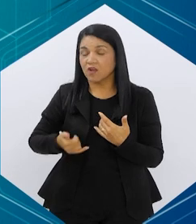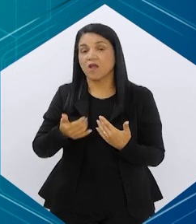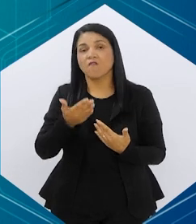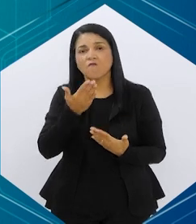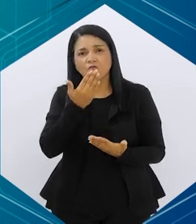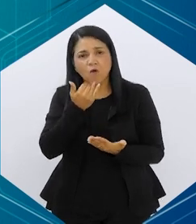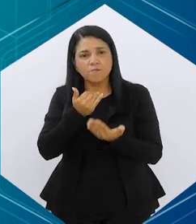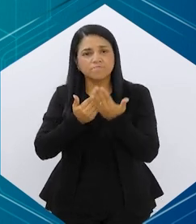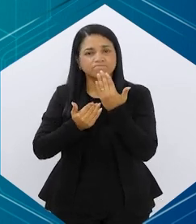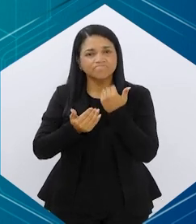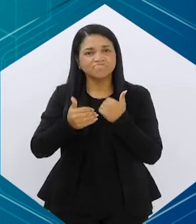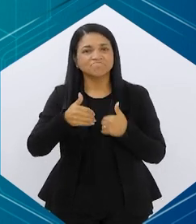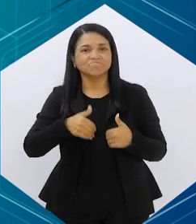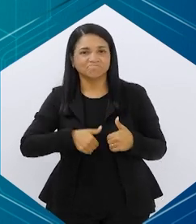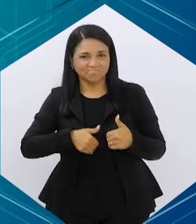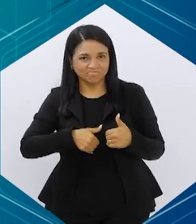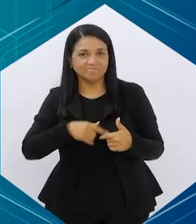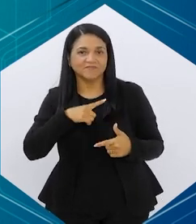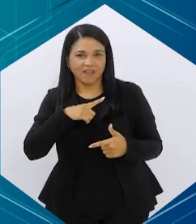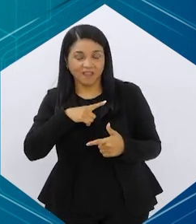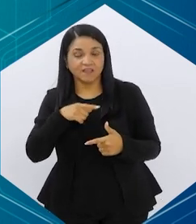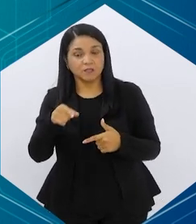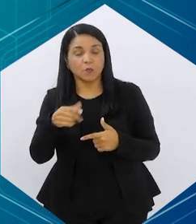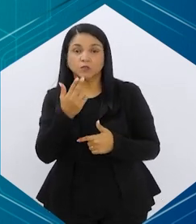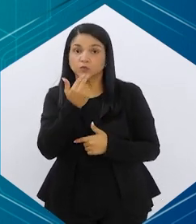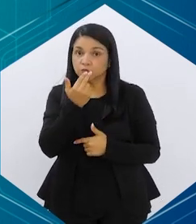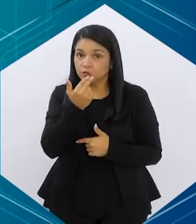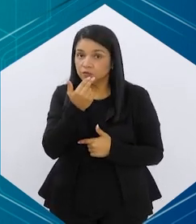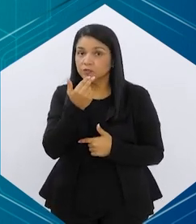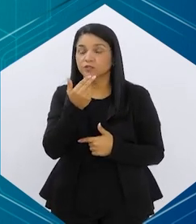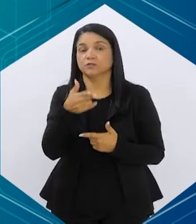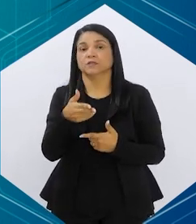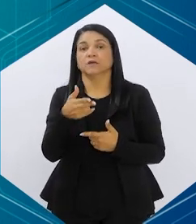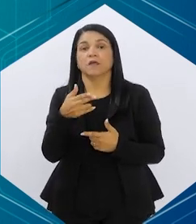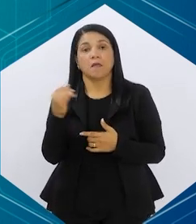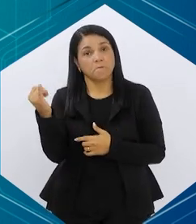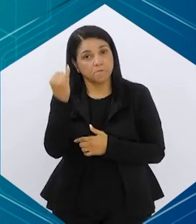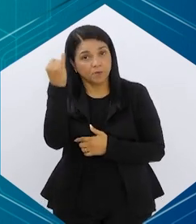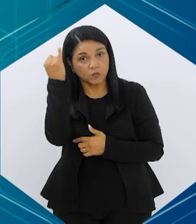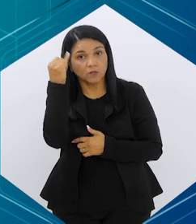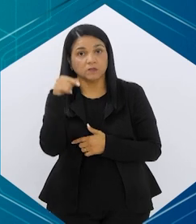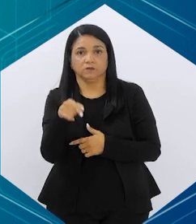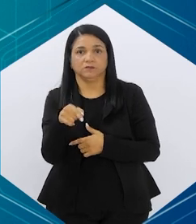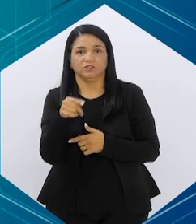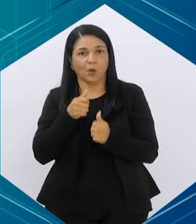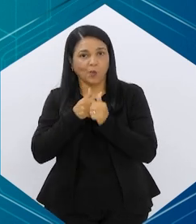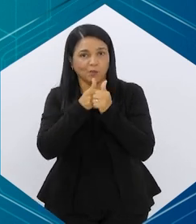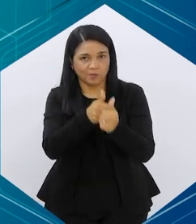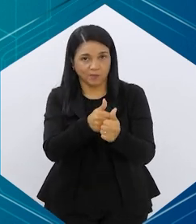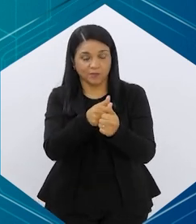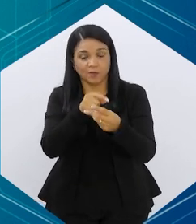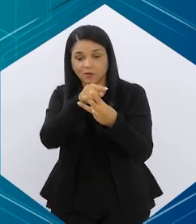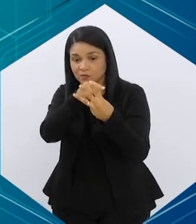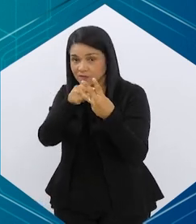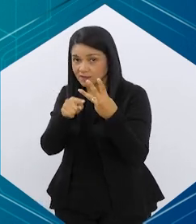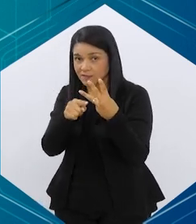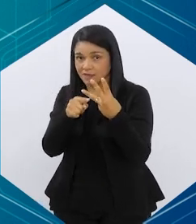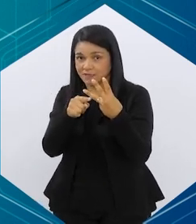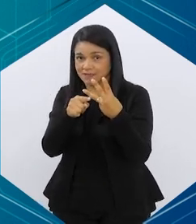que a nutricionista, psicóloga, educador físico fica super importante para poder ter os outros tripés. Eu digo que tem três